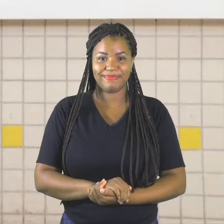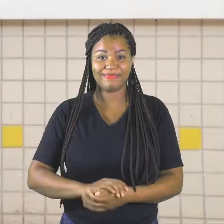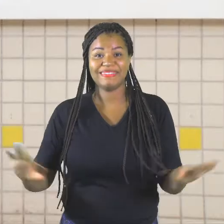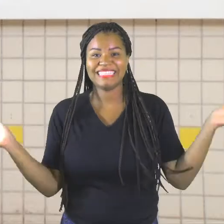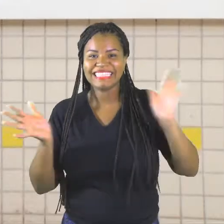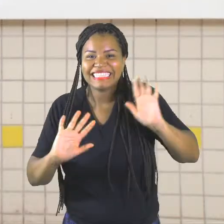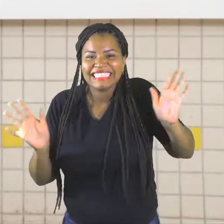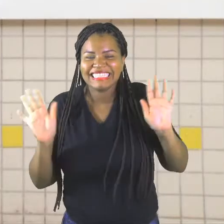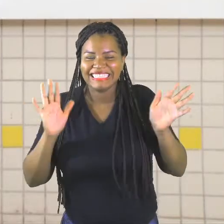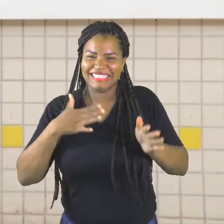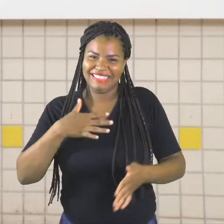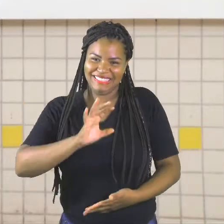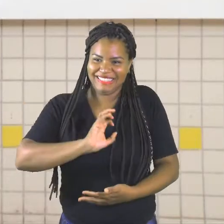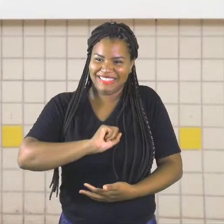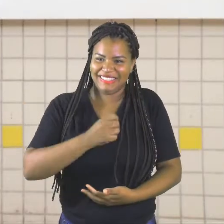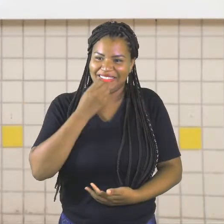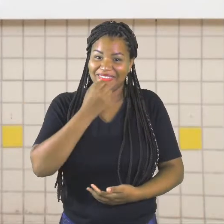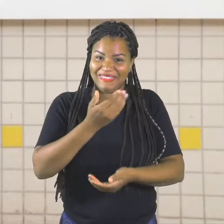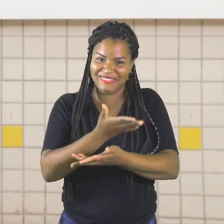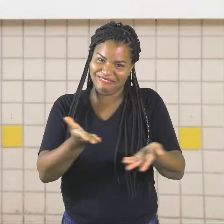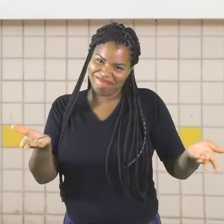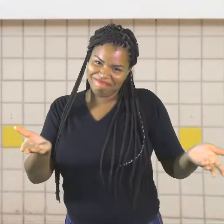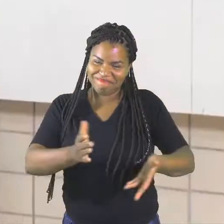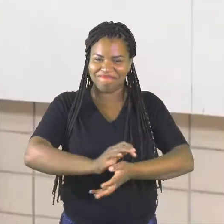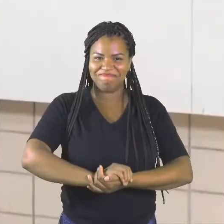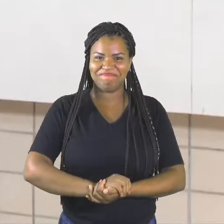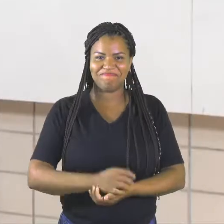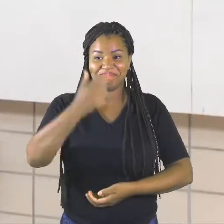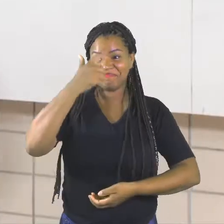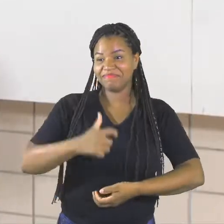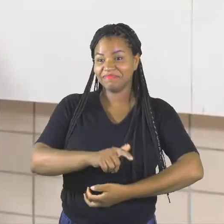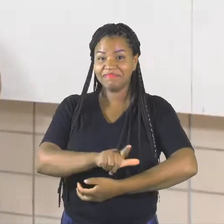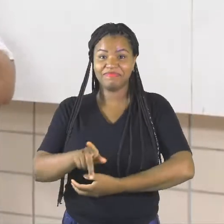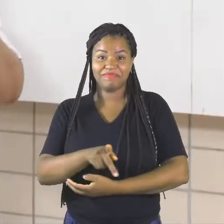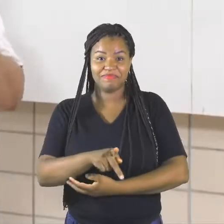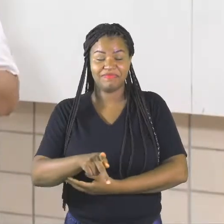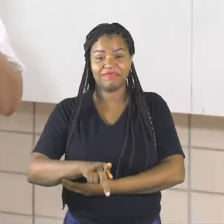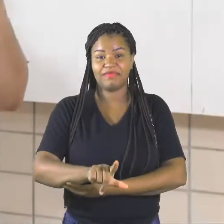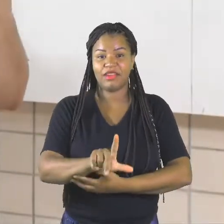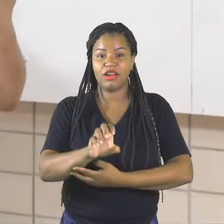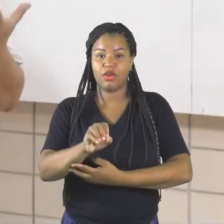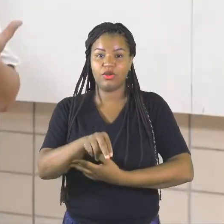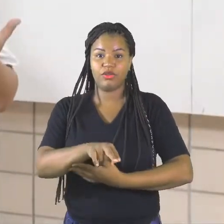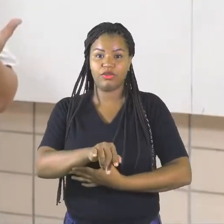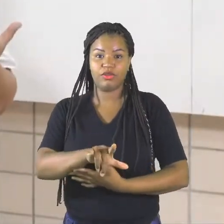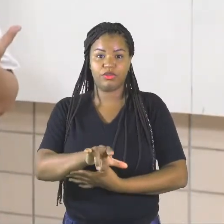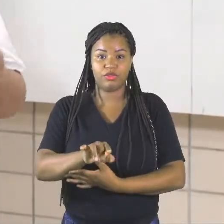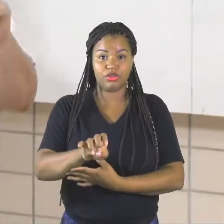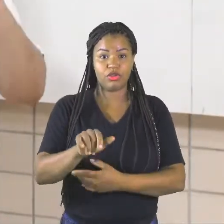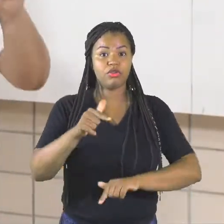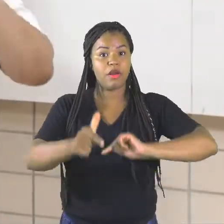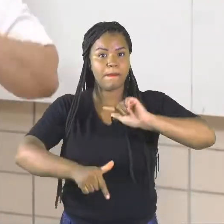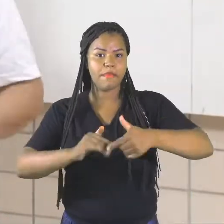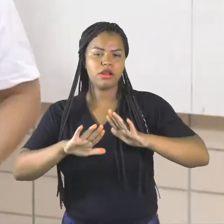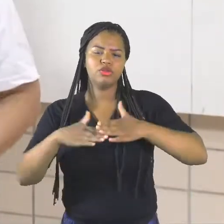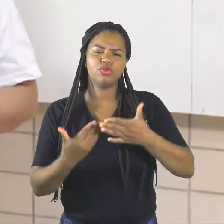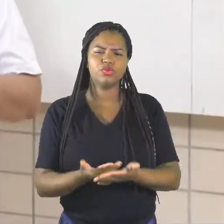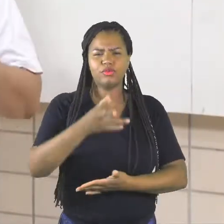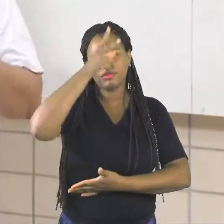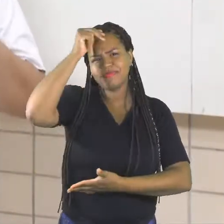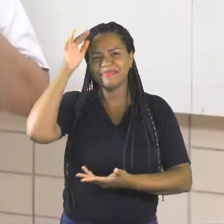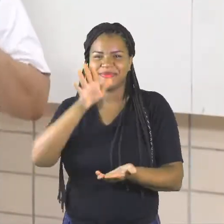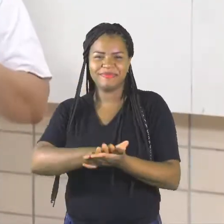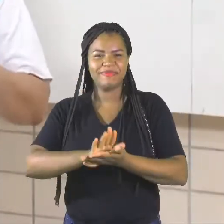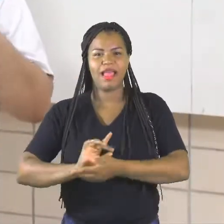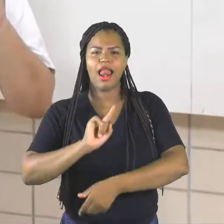Olá, amores, tudo bem com vocês? Eu sou a professora Leonil de trabalho na rede municipal de Palmos, lá na escola